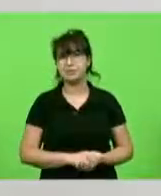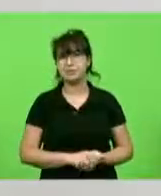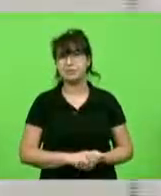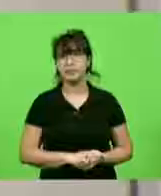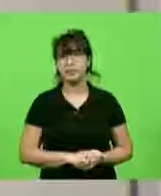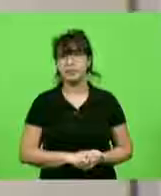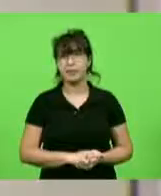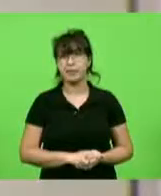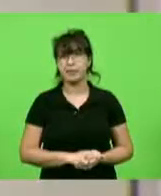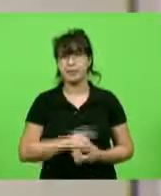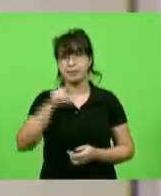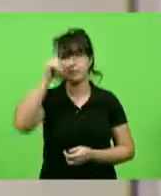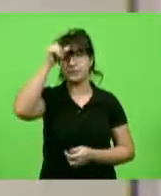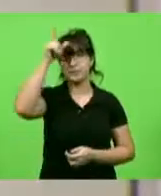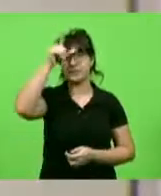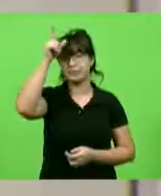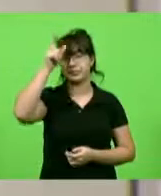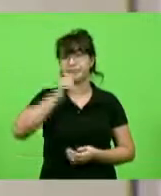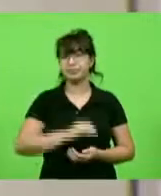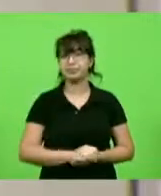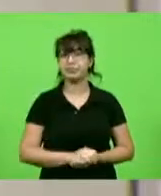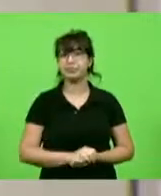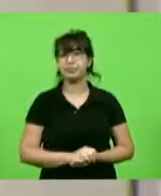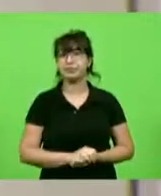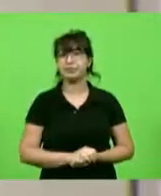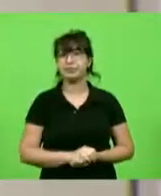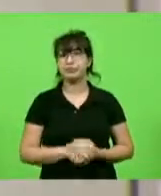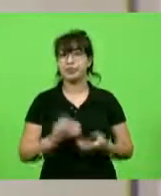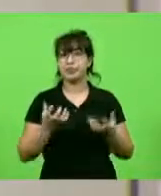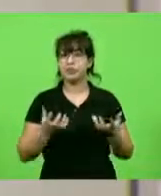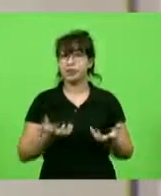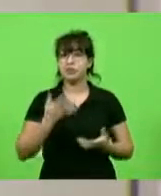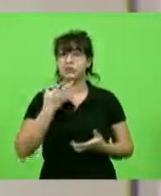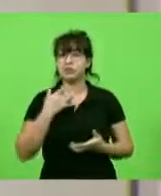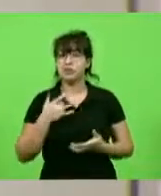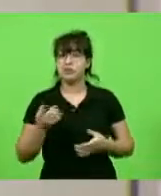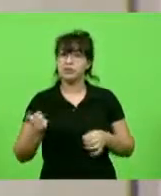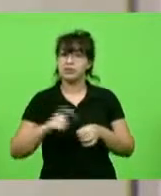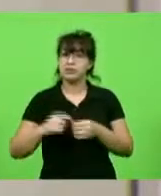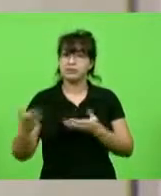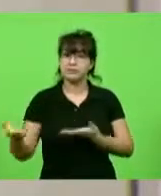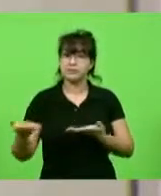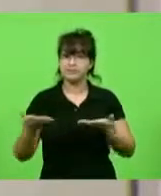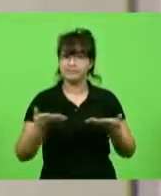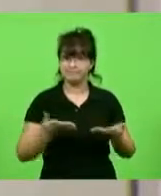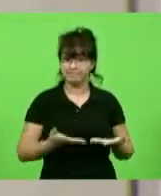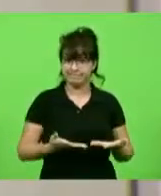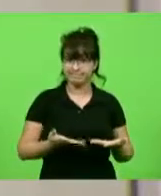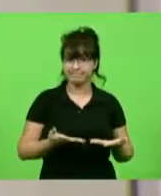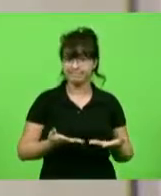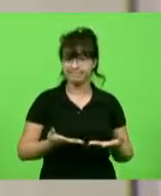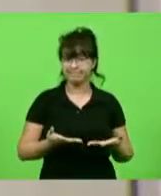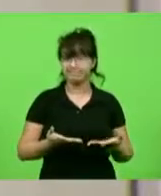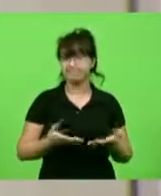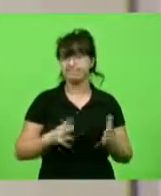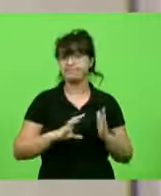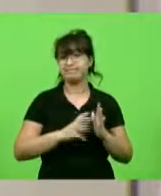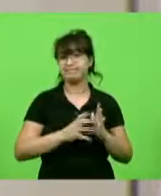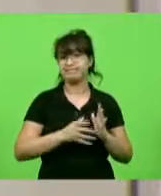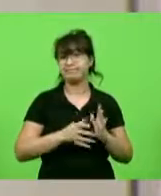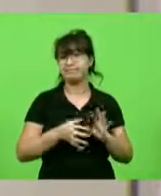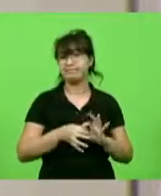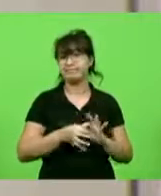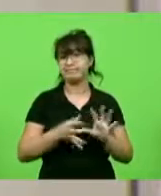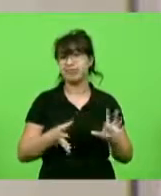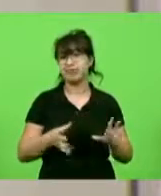Deputado Sargento Lima, eu quero desejar a você boas-vindas ao nosso partido, Partido Liberal, em meu nome, em nome